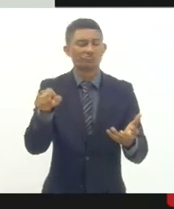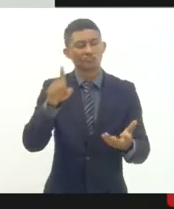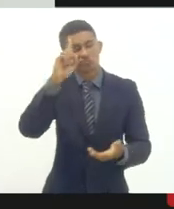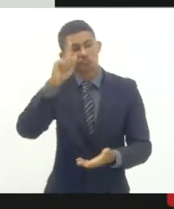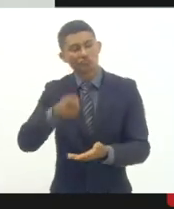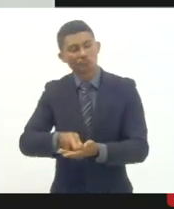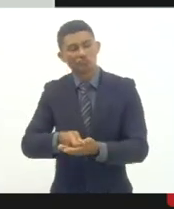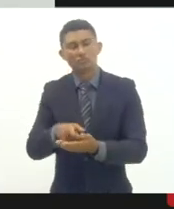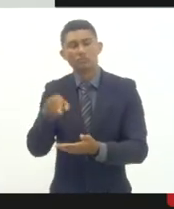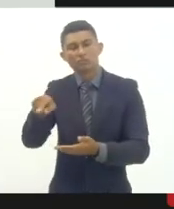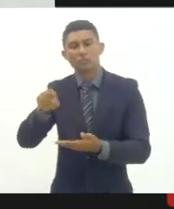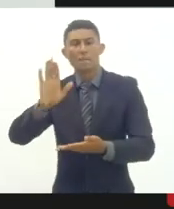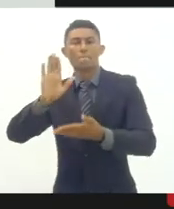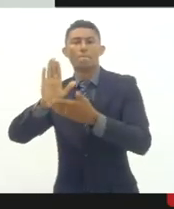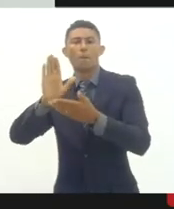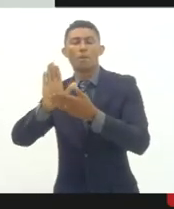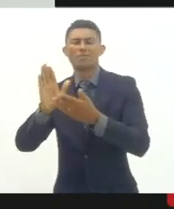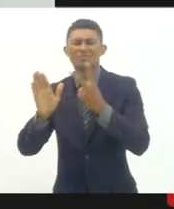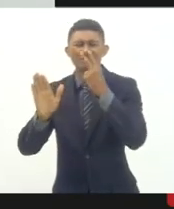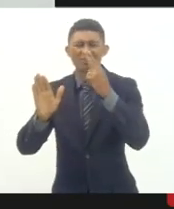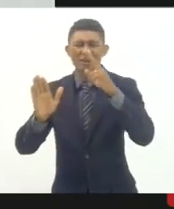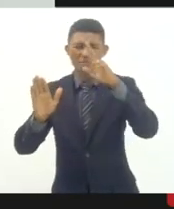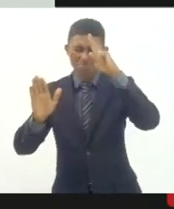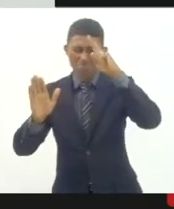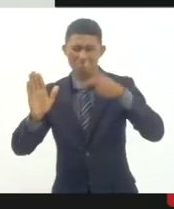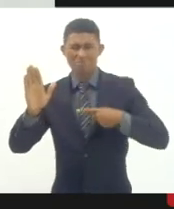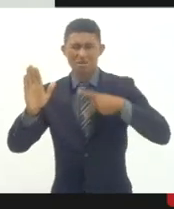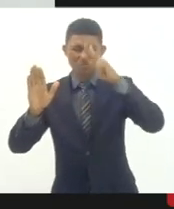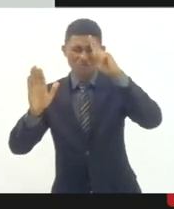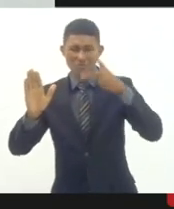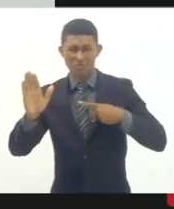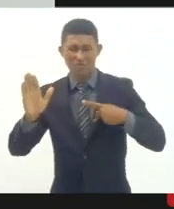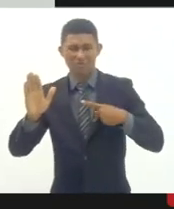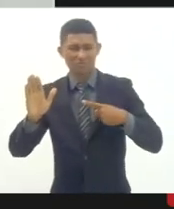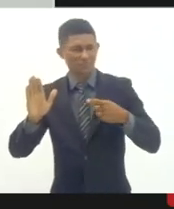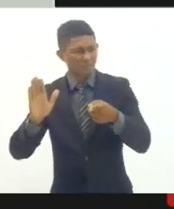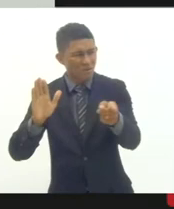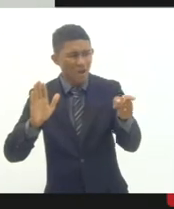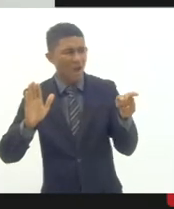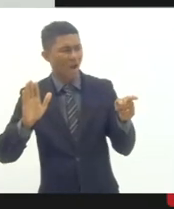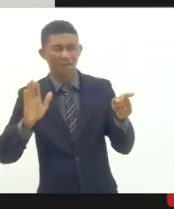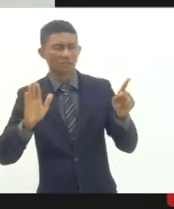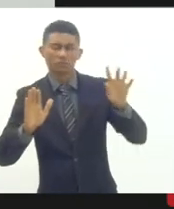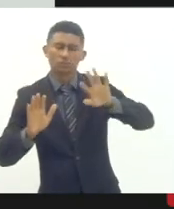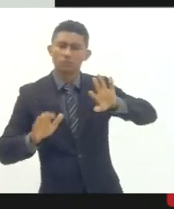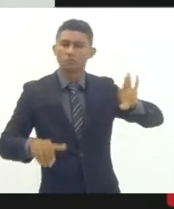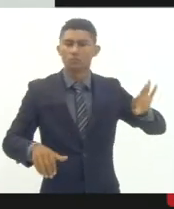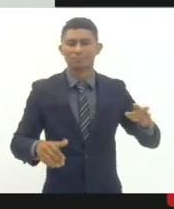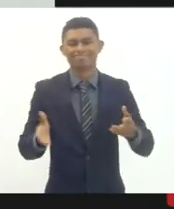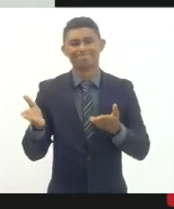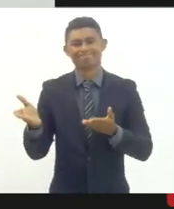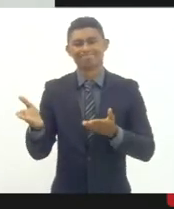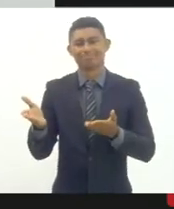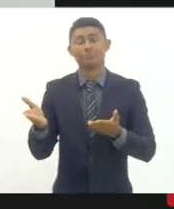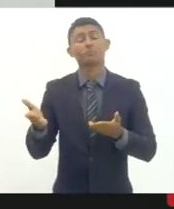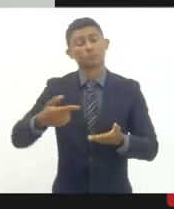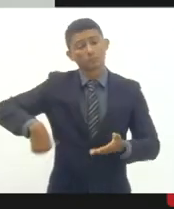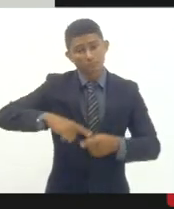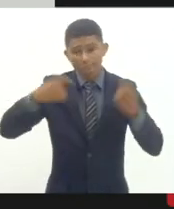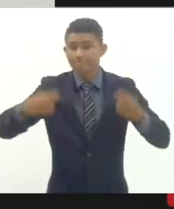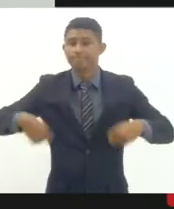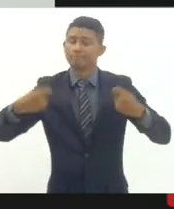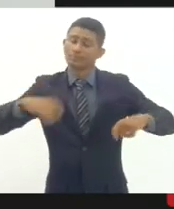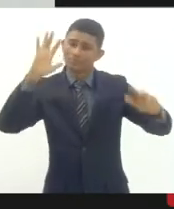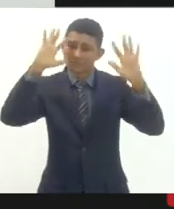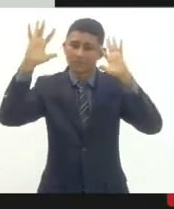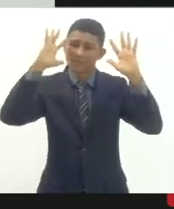proposta muito pessoal e não coletiva então a gente tem que refletir sobre essas questões e